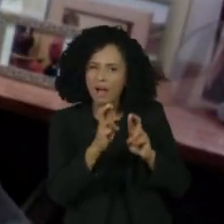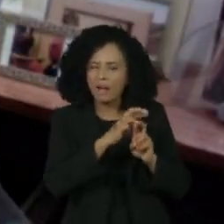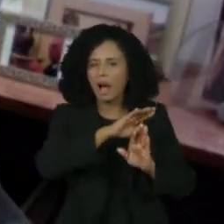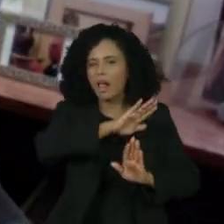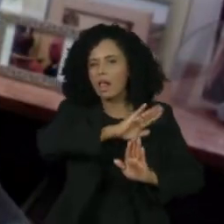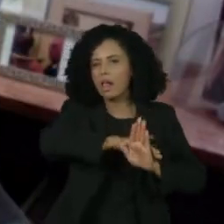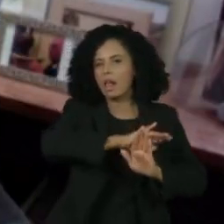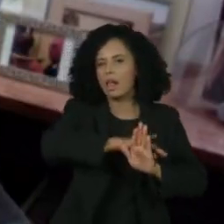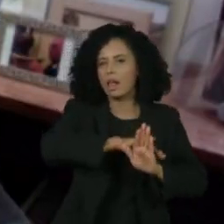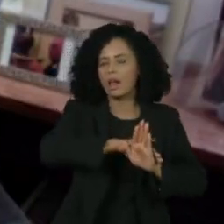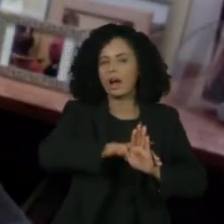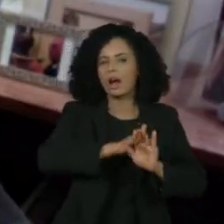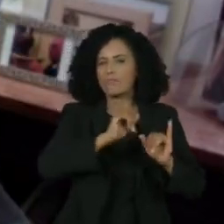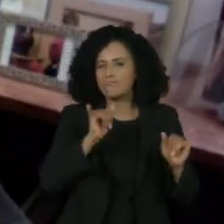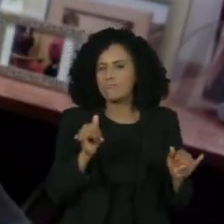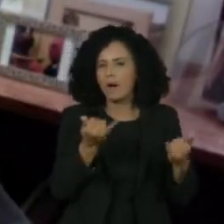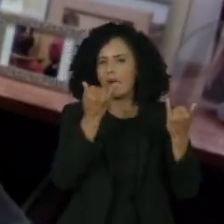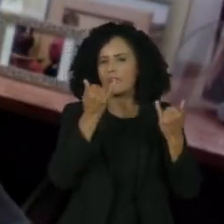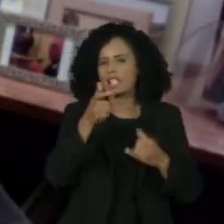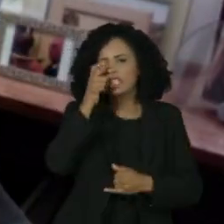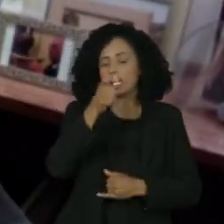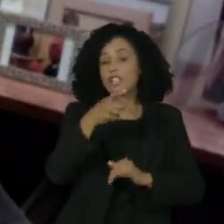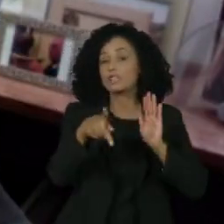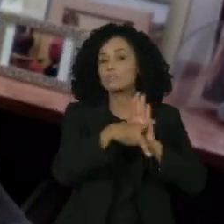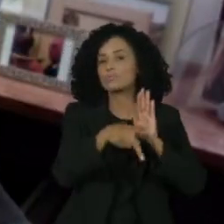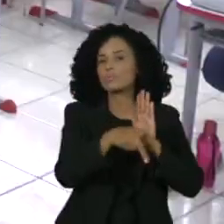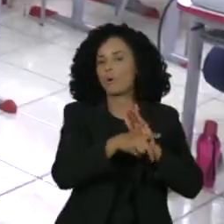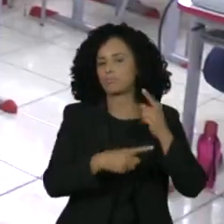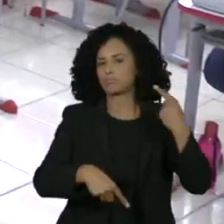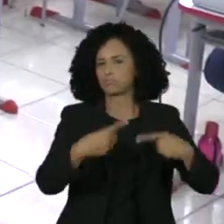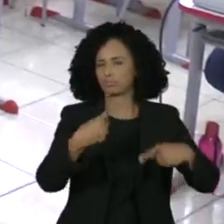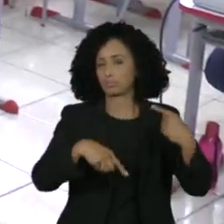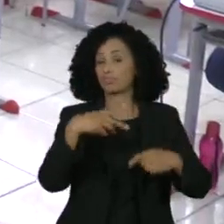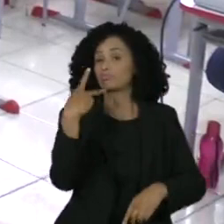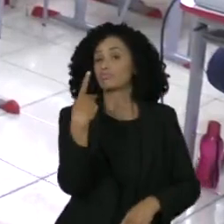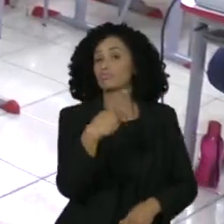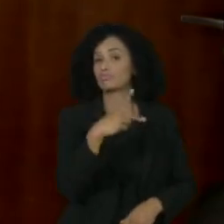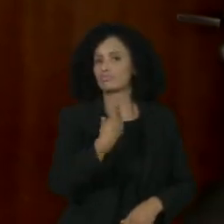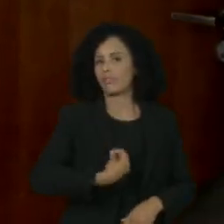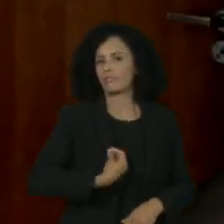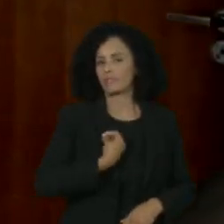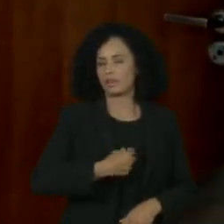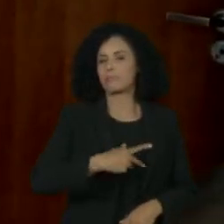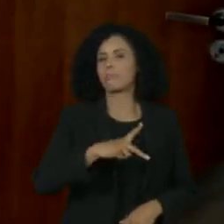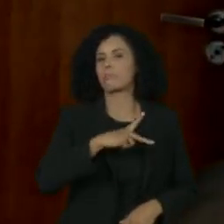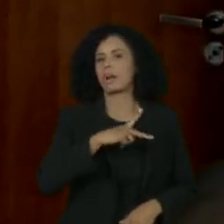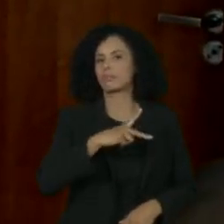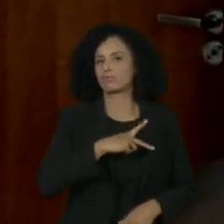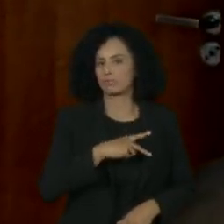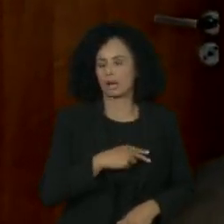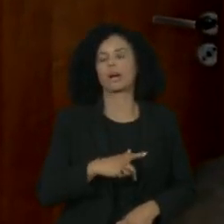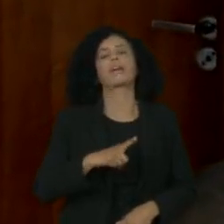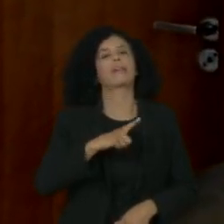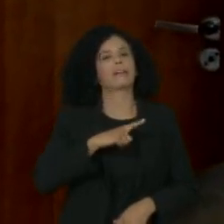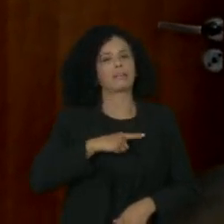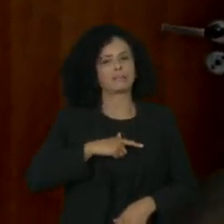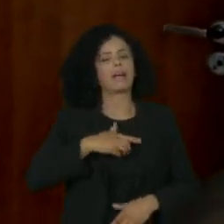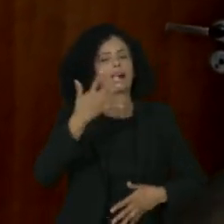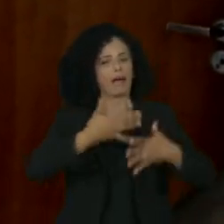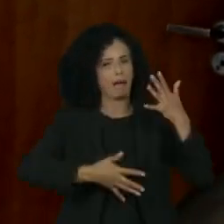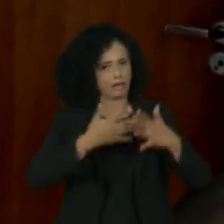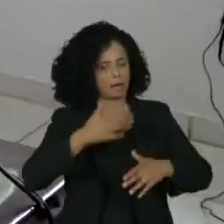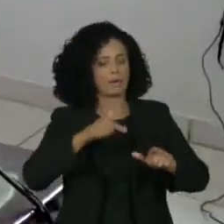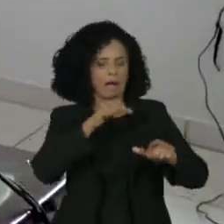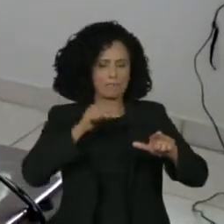de cunho político, estritamente político, no sentido de comprometer o processo eleitoral das